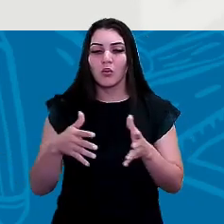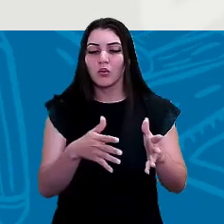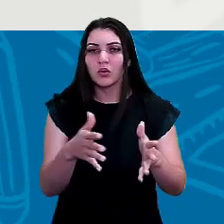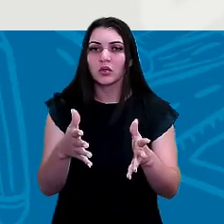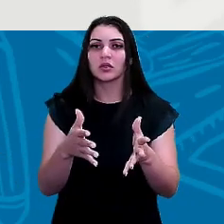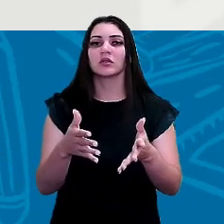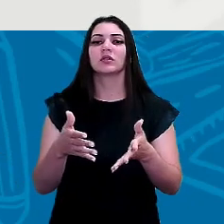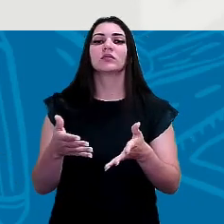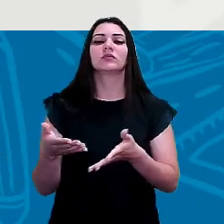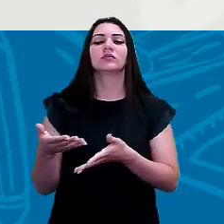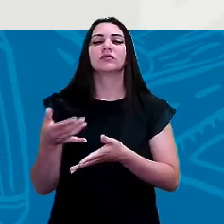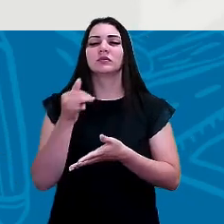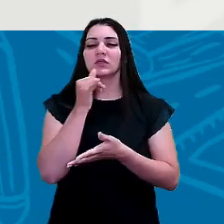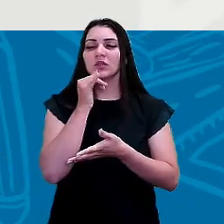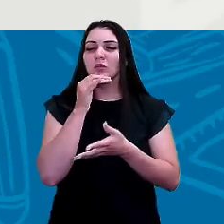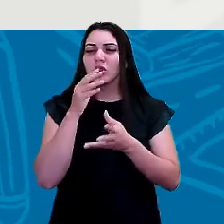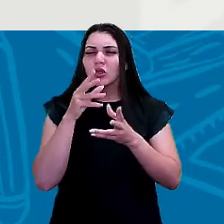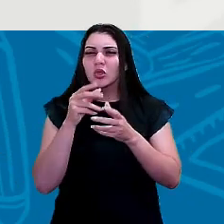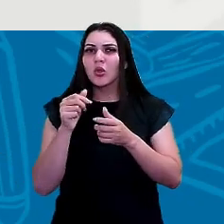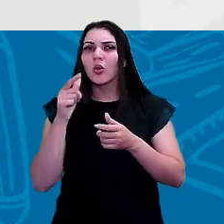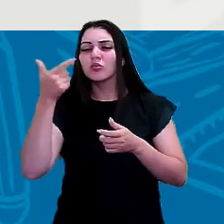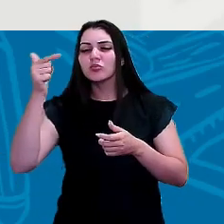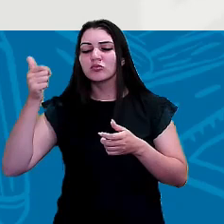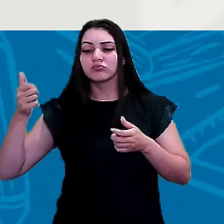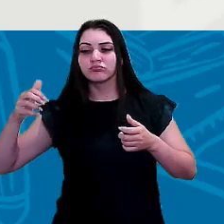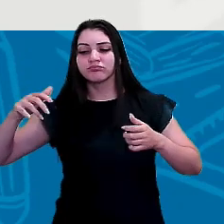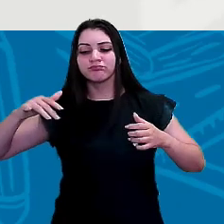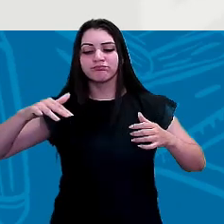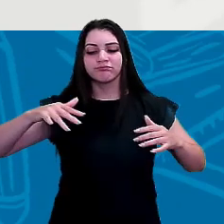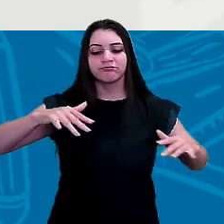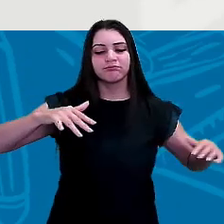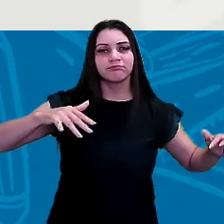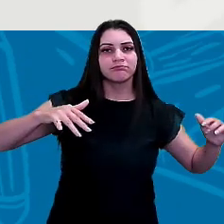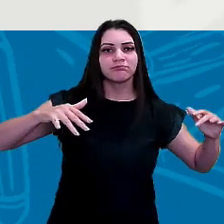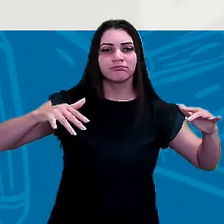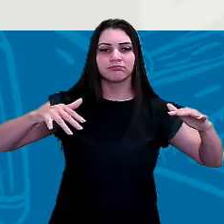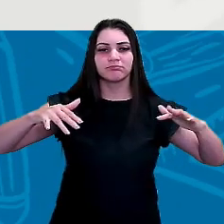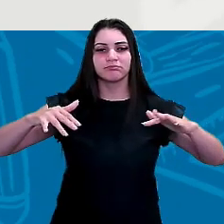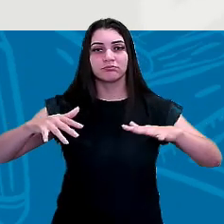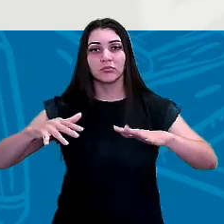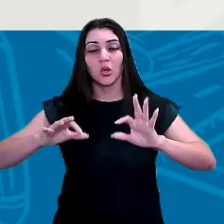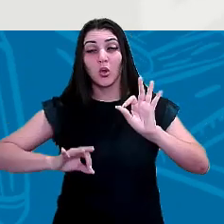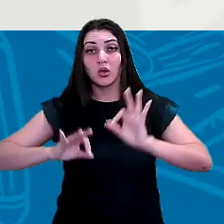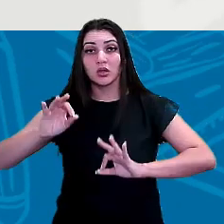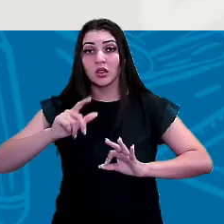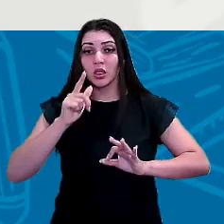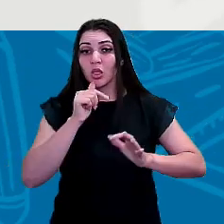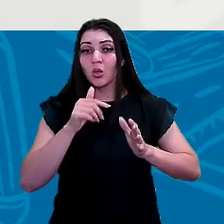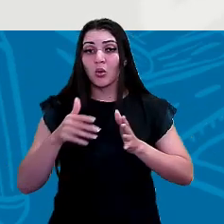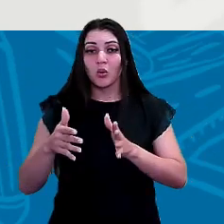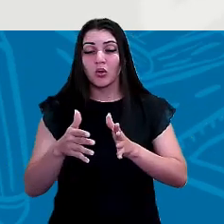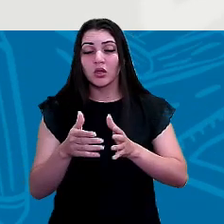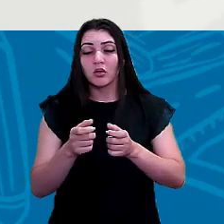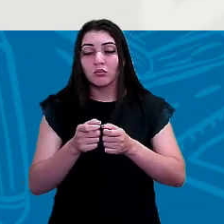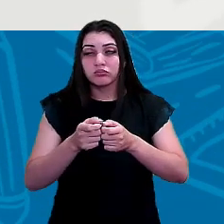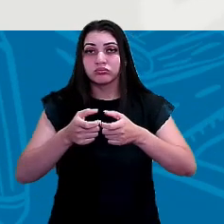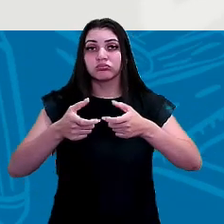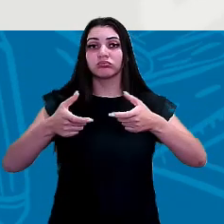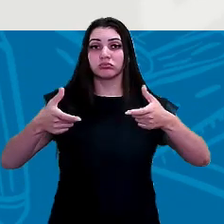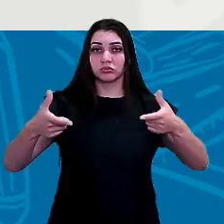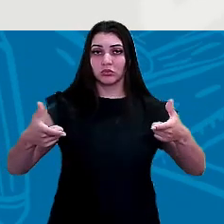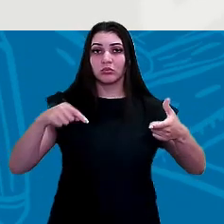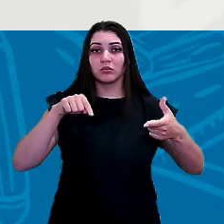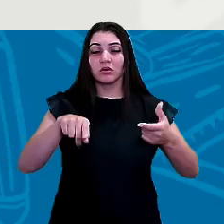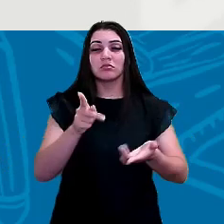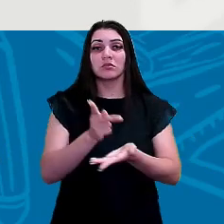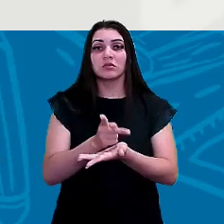afluentes subafluentes vindo da cordilheira né? de vários lugares formando aquele rio enorme o rio Amazonas ele